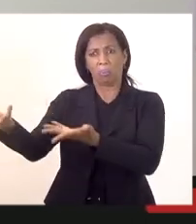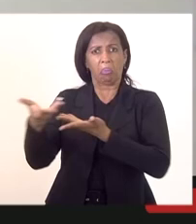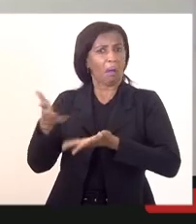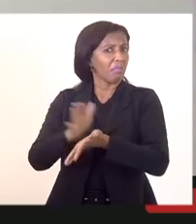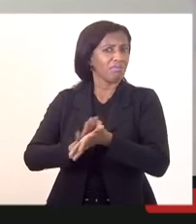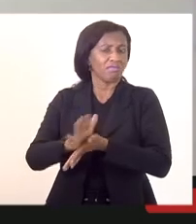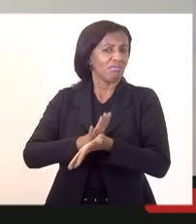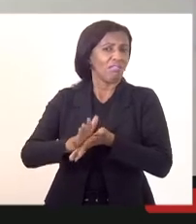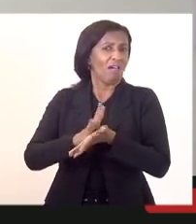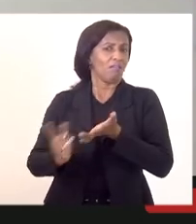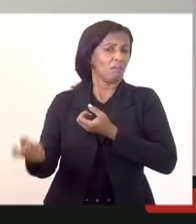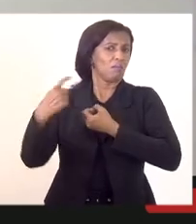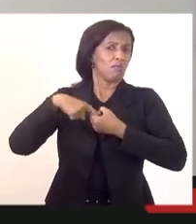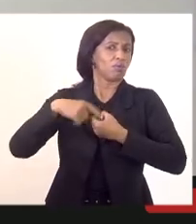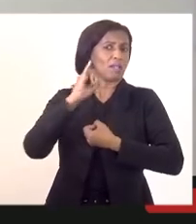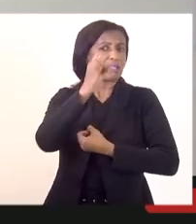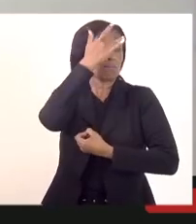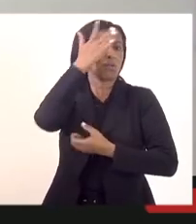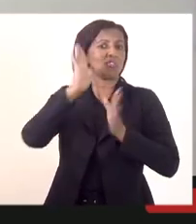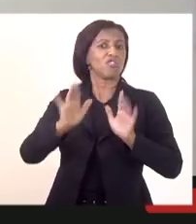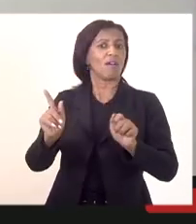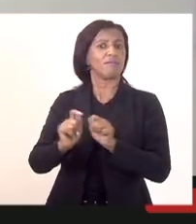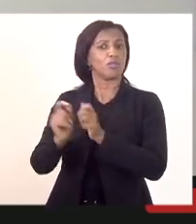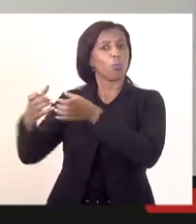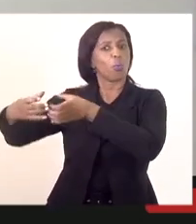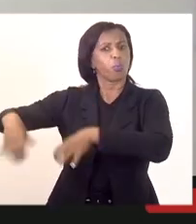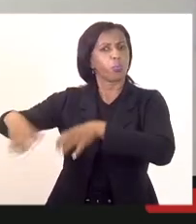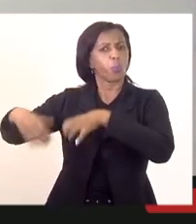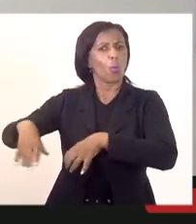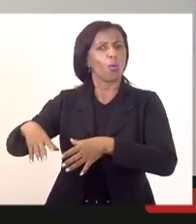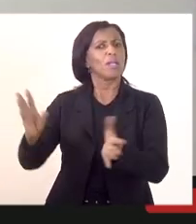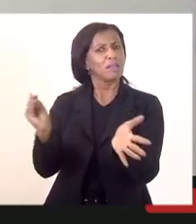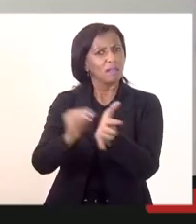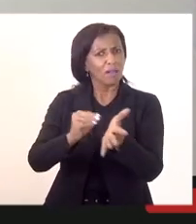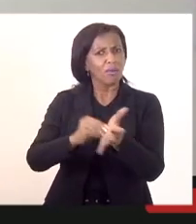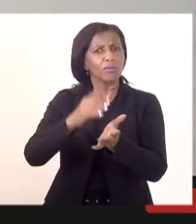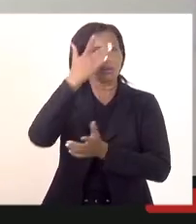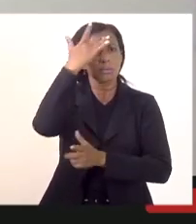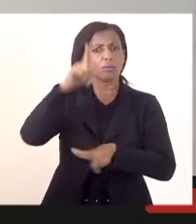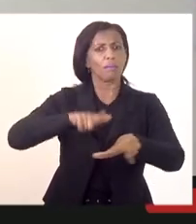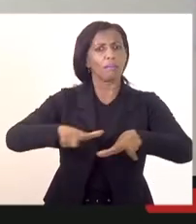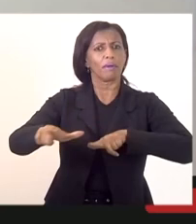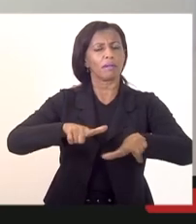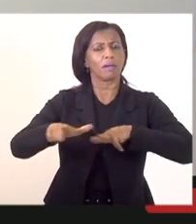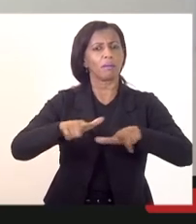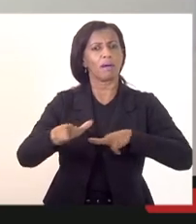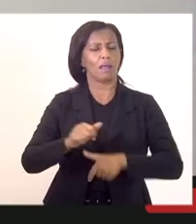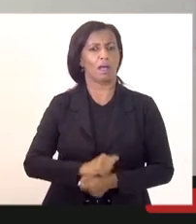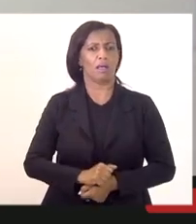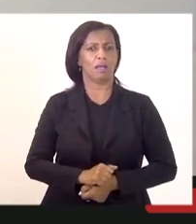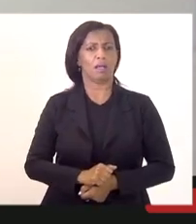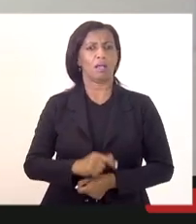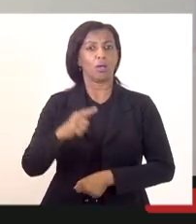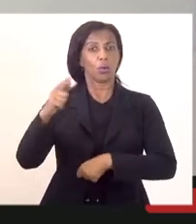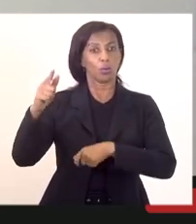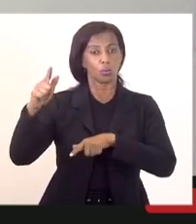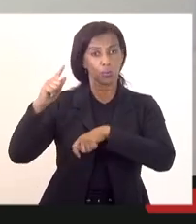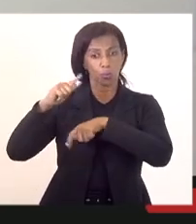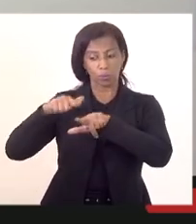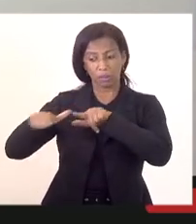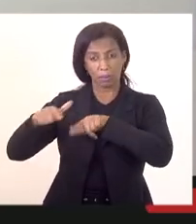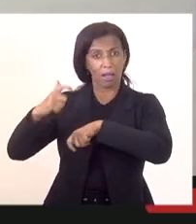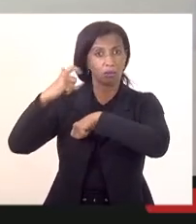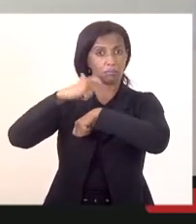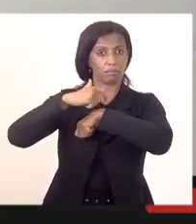que foram abertas, se essa é uma das áreas que está havendo uma maior carência na convocação dos contratos temporários dentro do corpo de